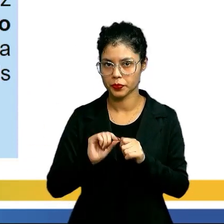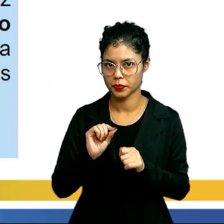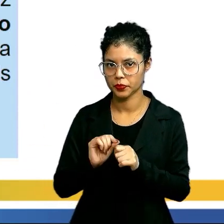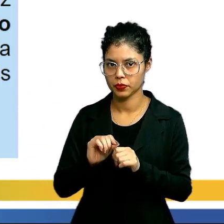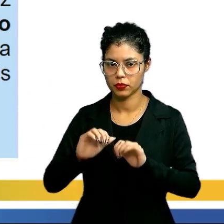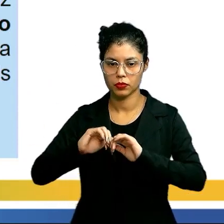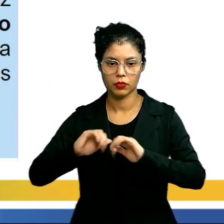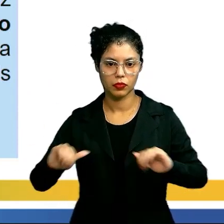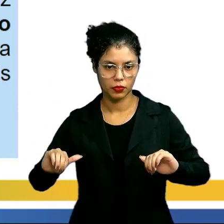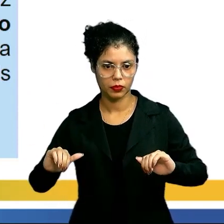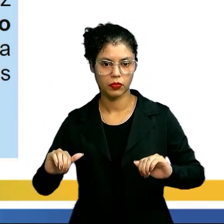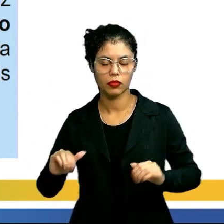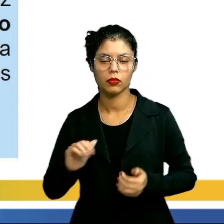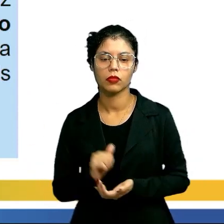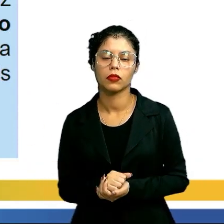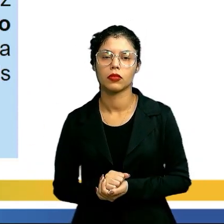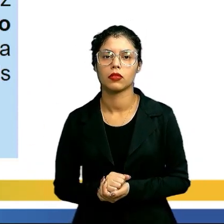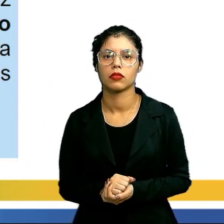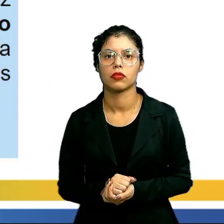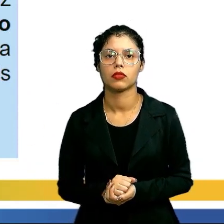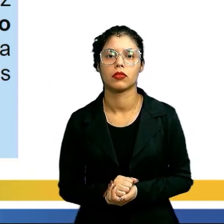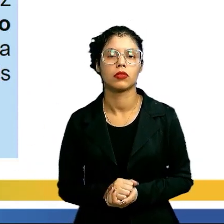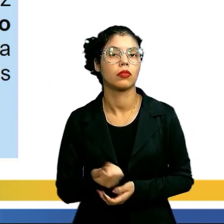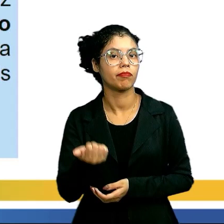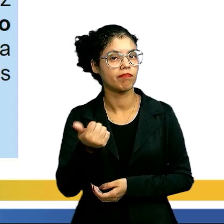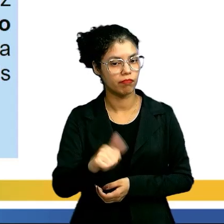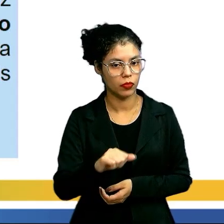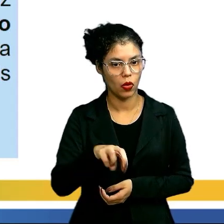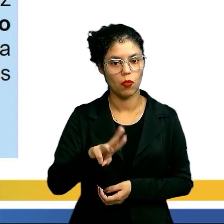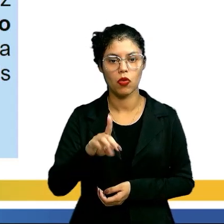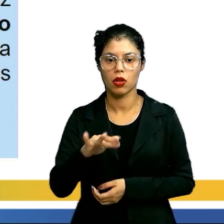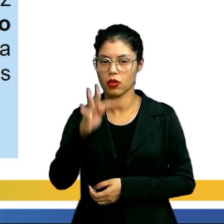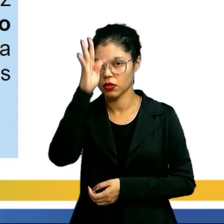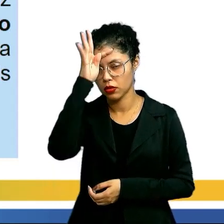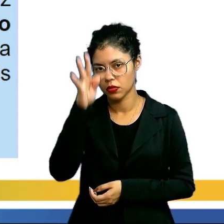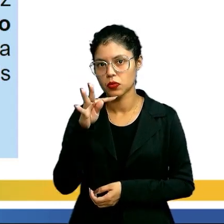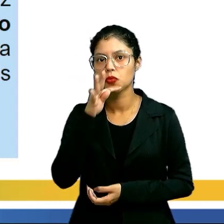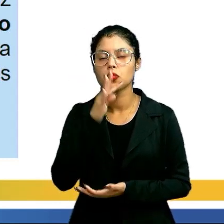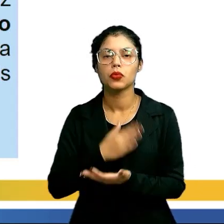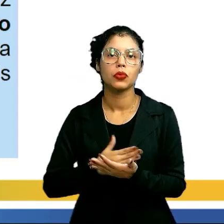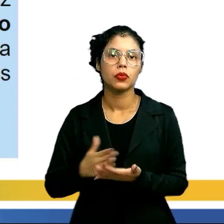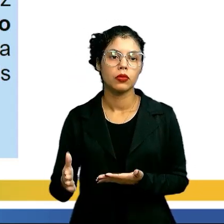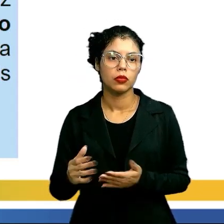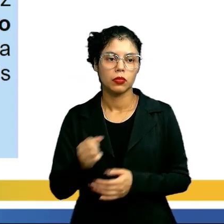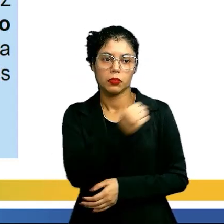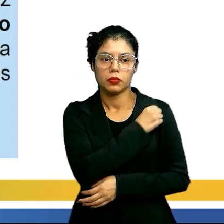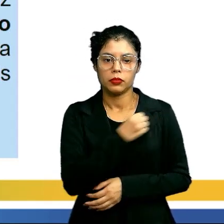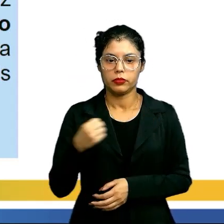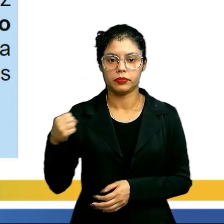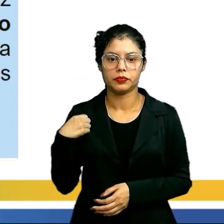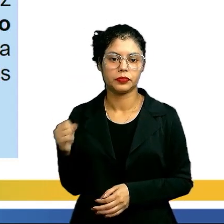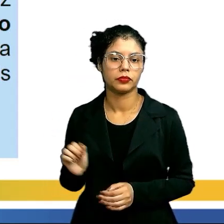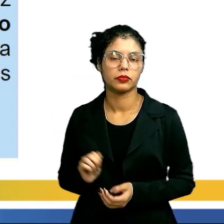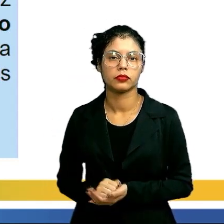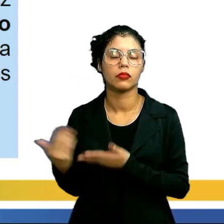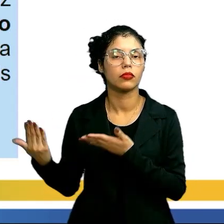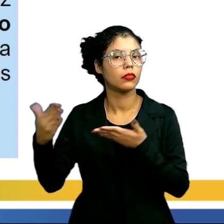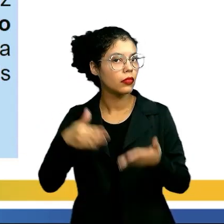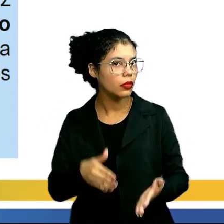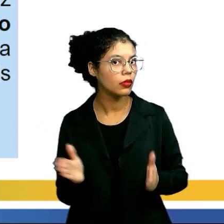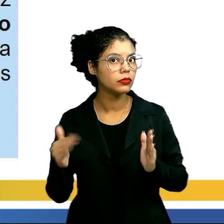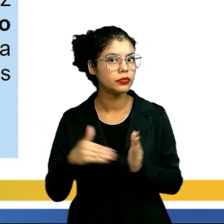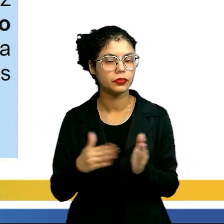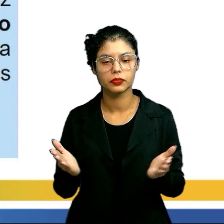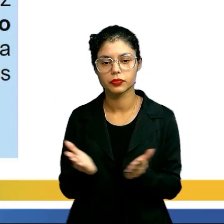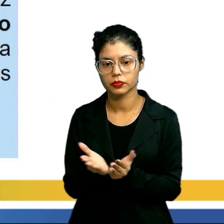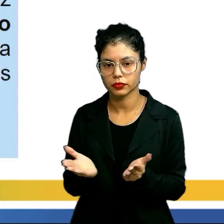desqualificar, de certo modo, essa moral tradicional que começa desde o Sócrates e vai chegar até o